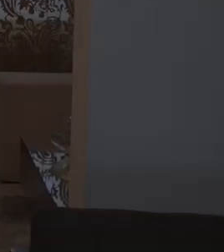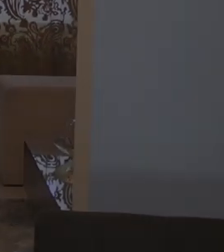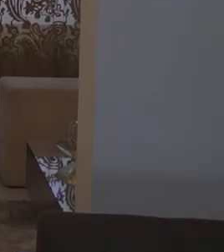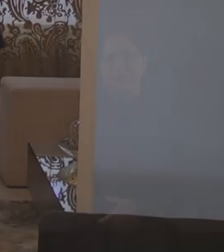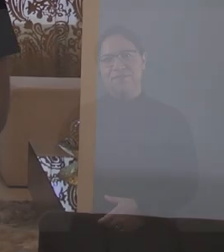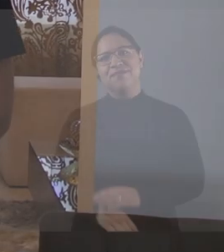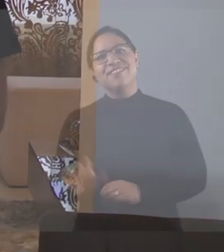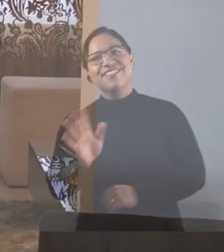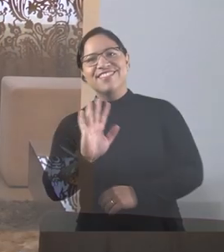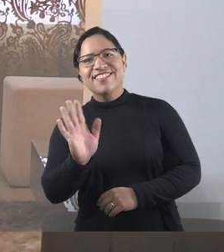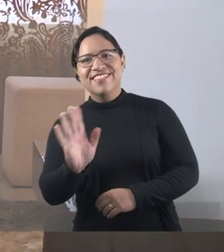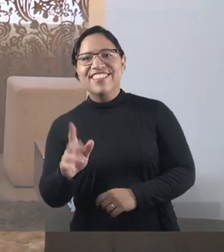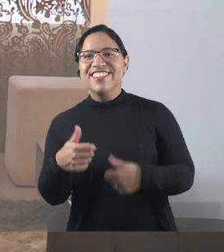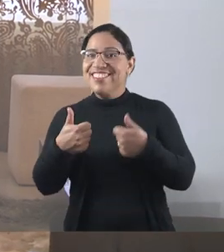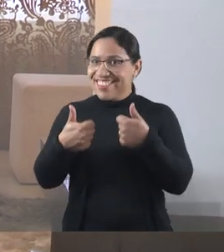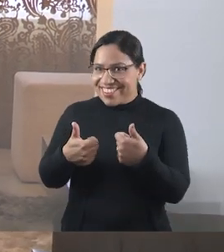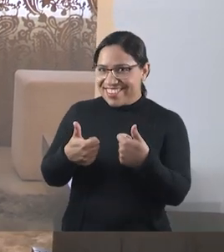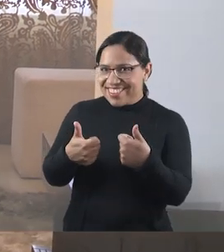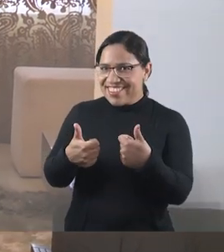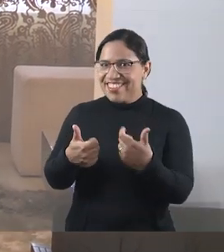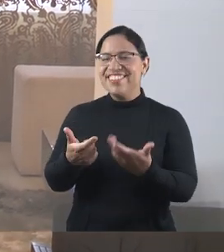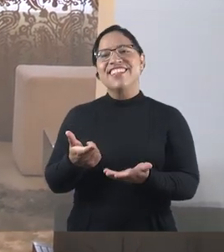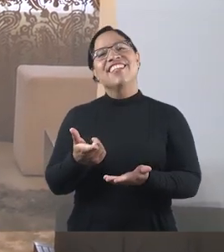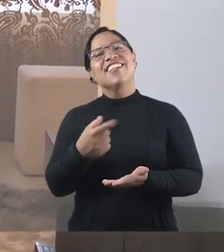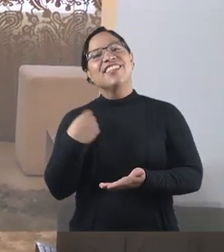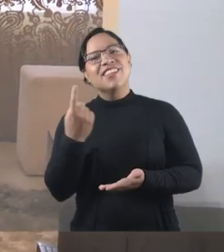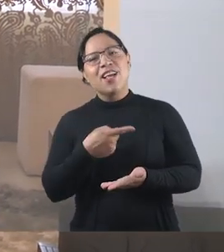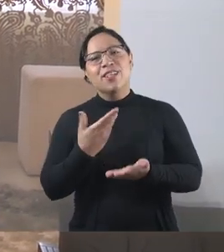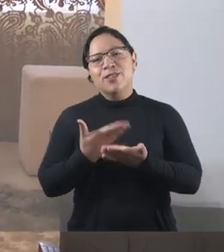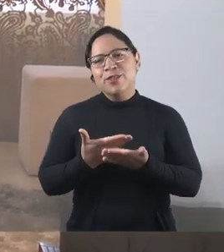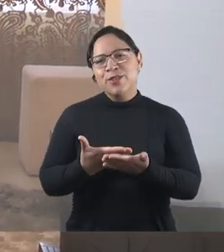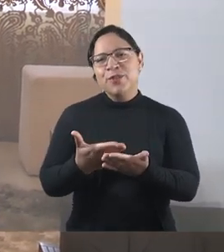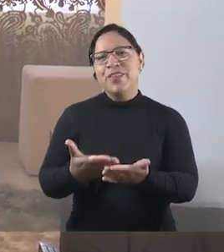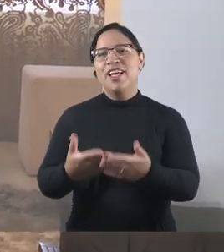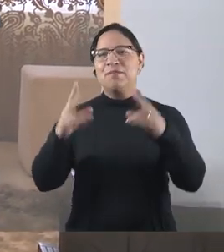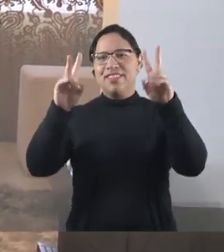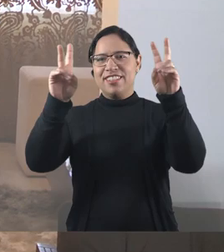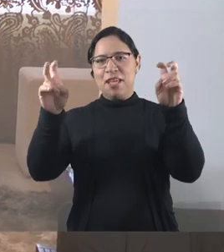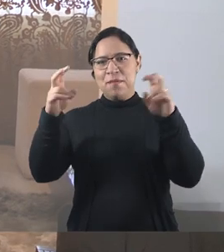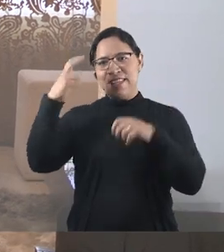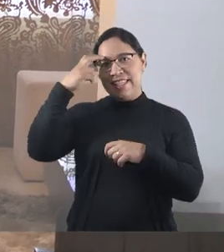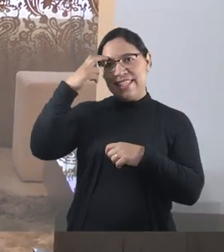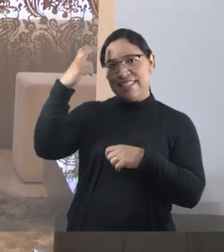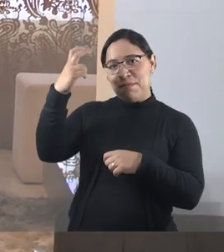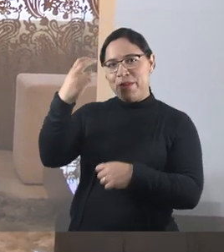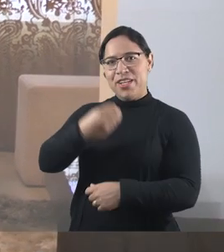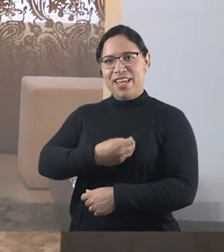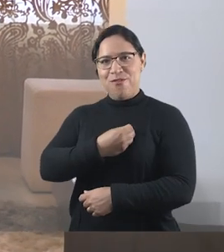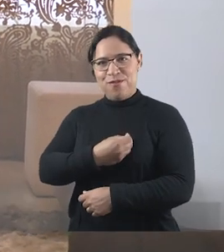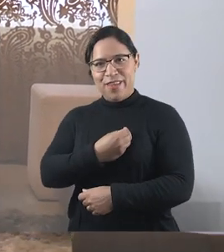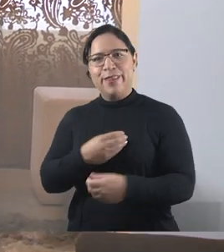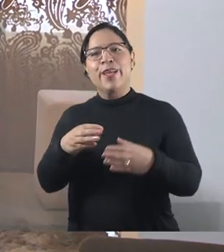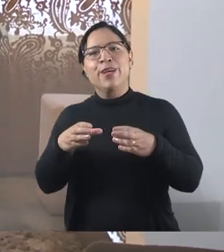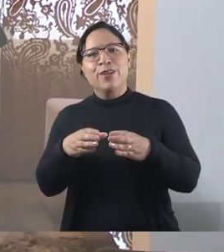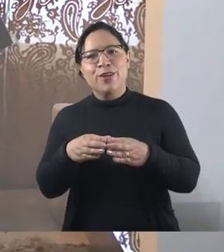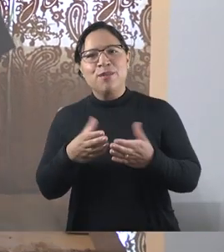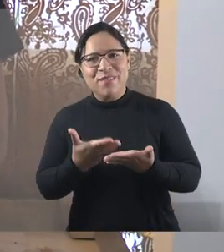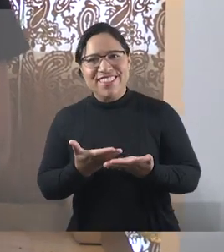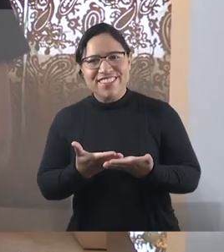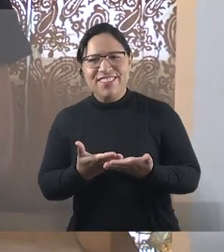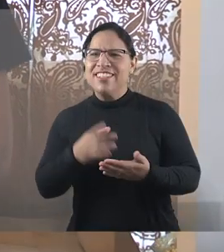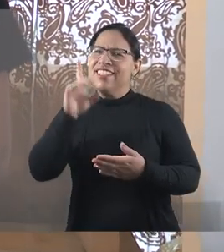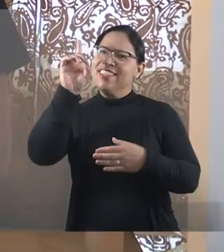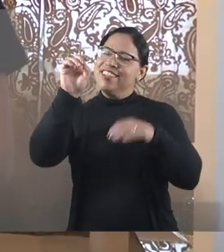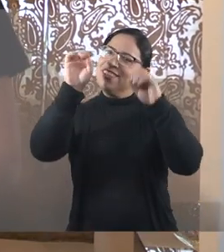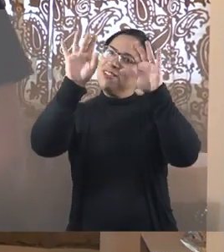E aí, gente, tudo jóia? Nós estamos caminhando nessa série, Sabedoria e Vida, série dos nossos GPs. Que Jesus te abençoe.